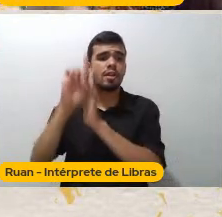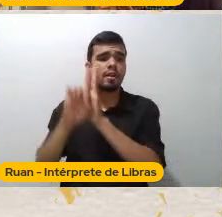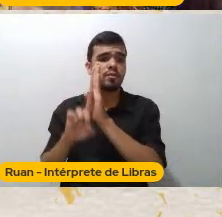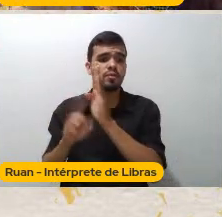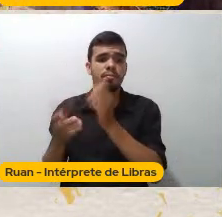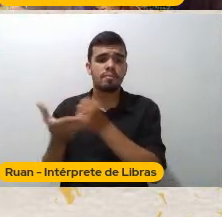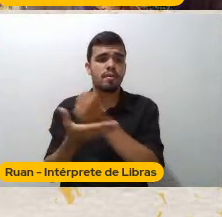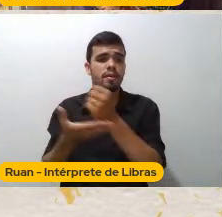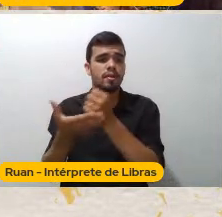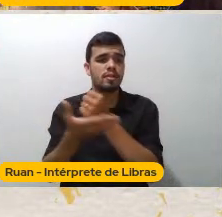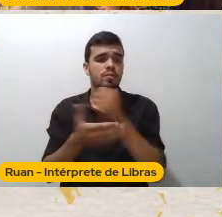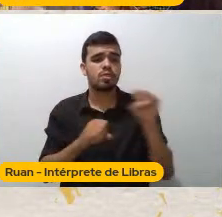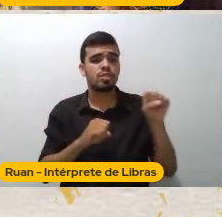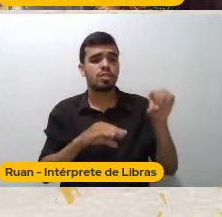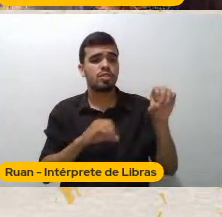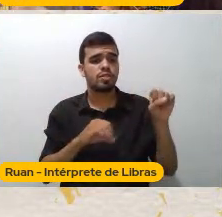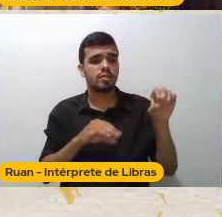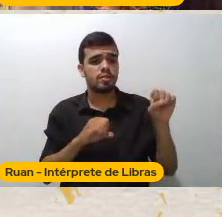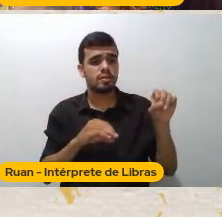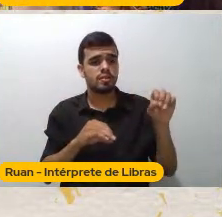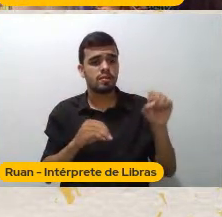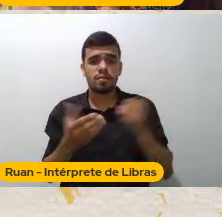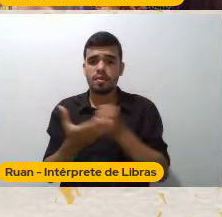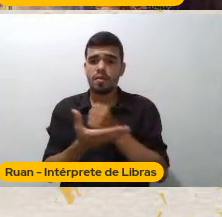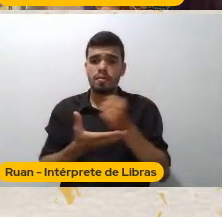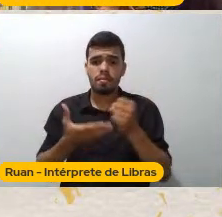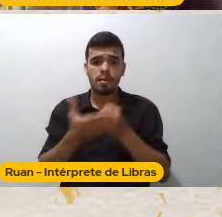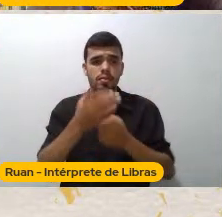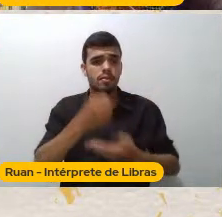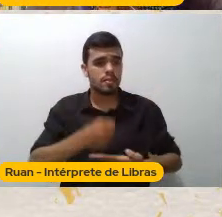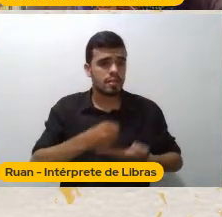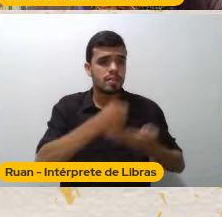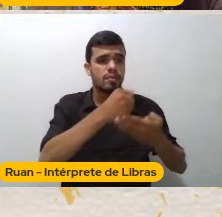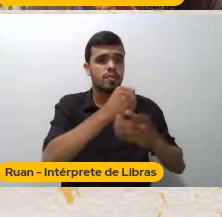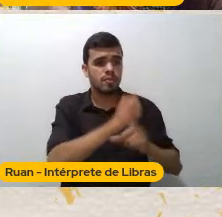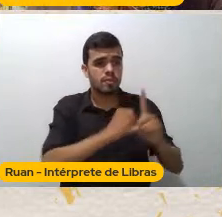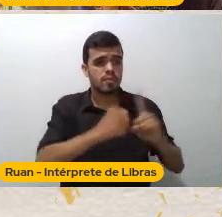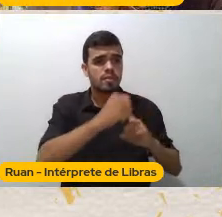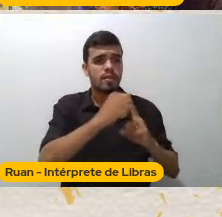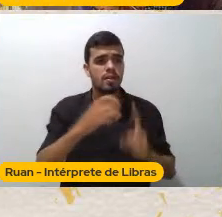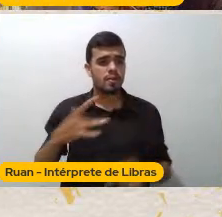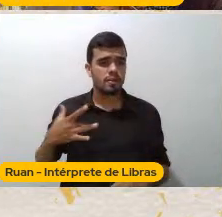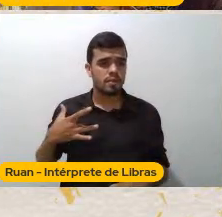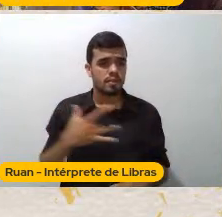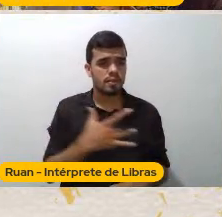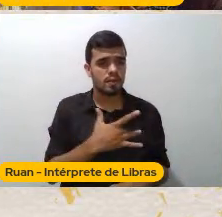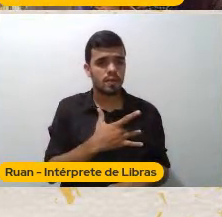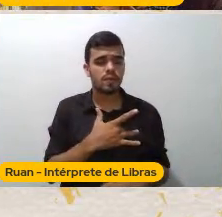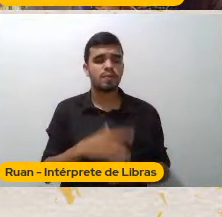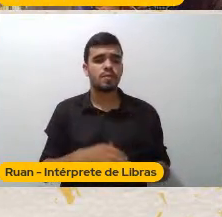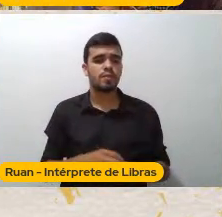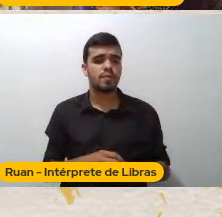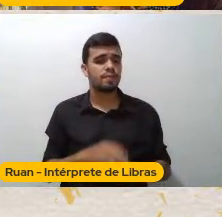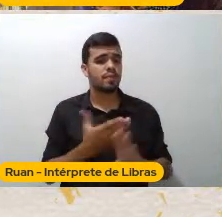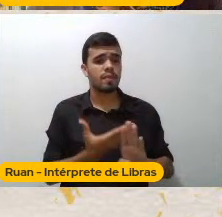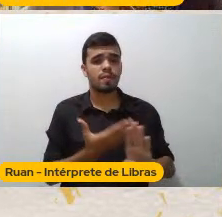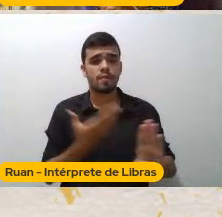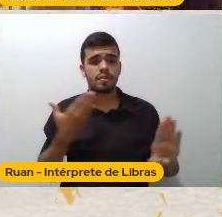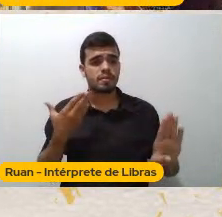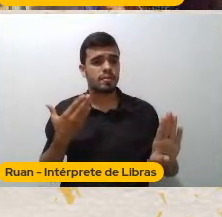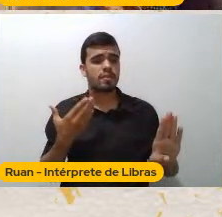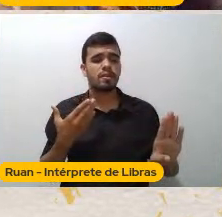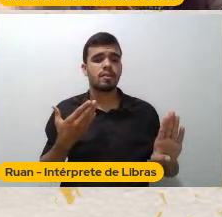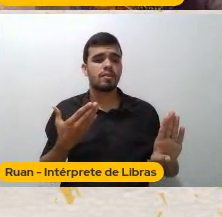Longe Dos elementos Básicos De atenção Social De saúde Longe Das operações Da